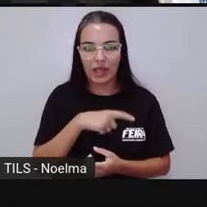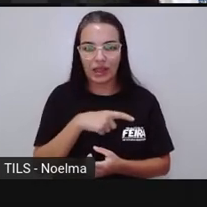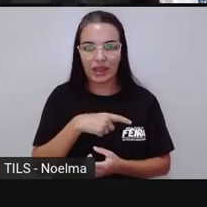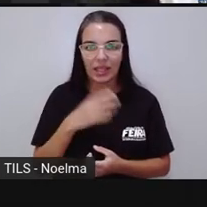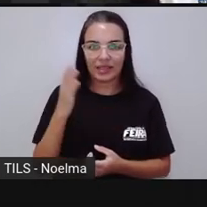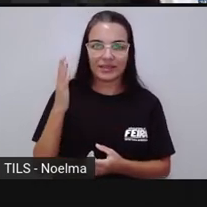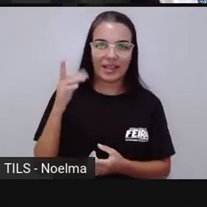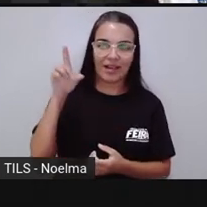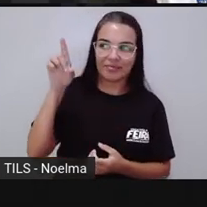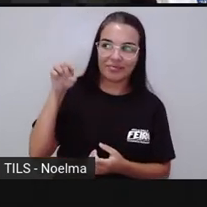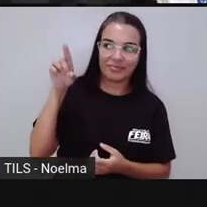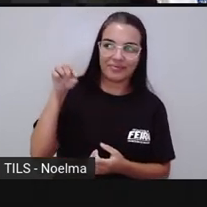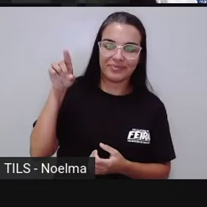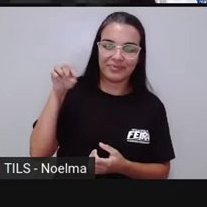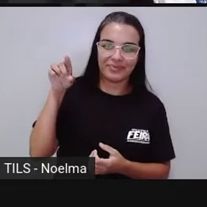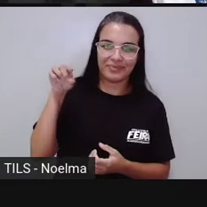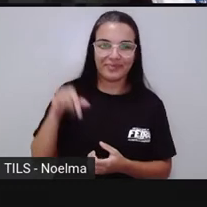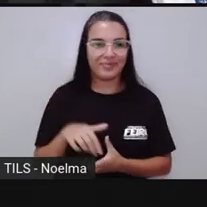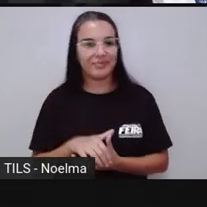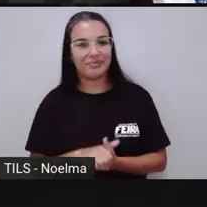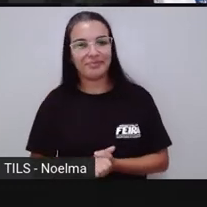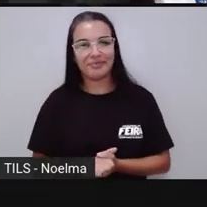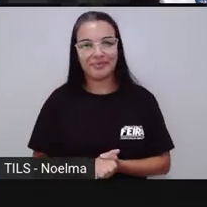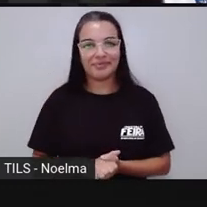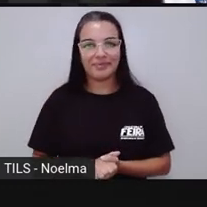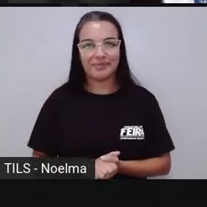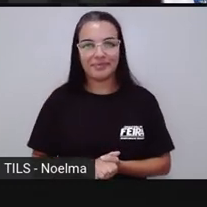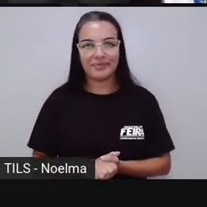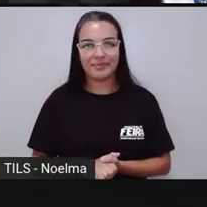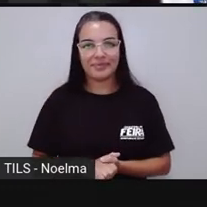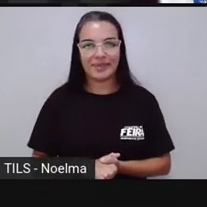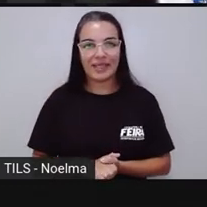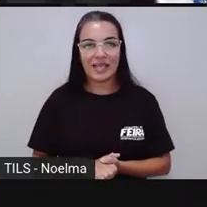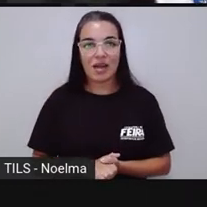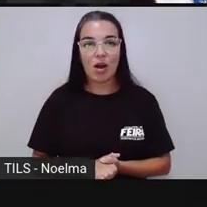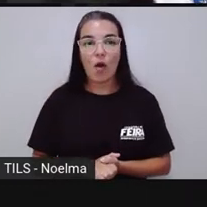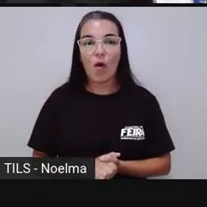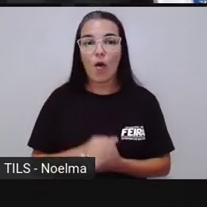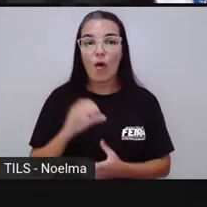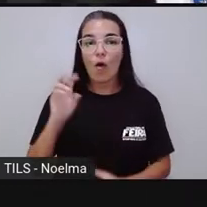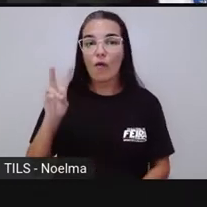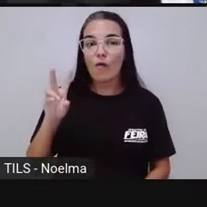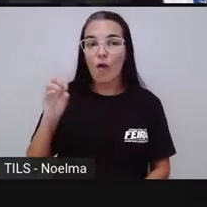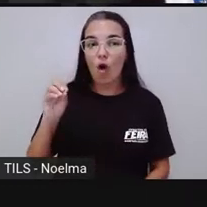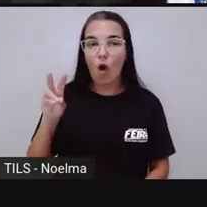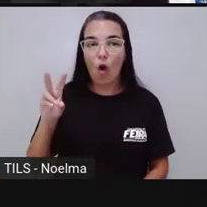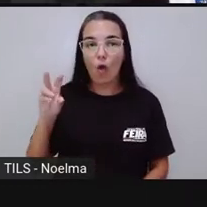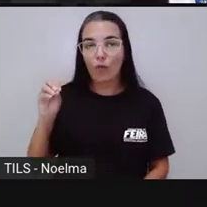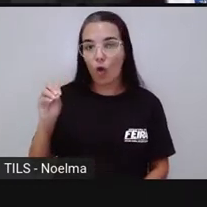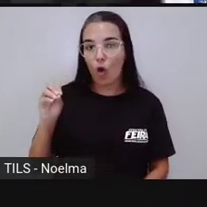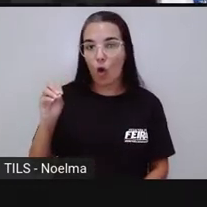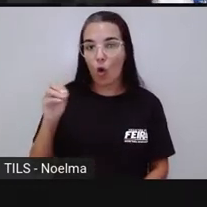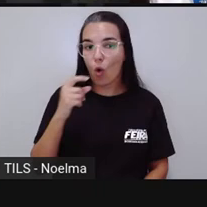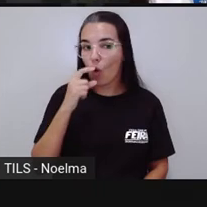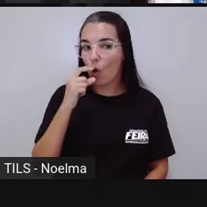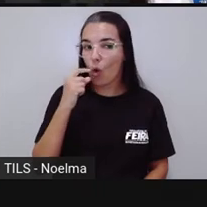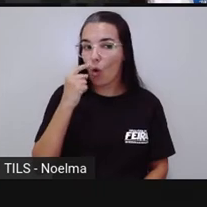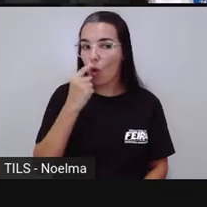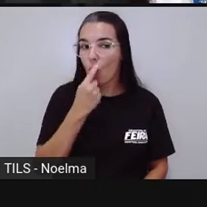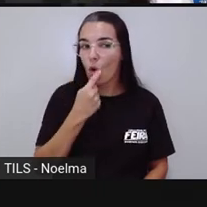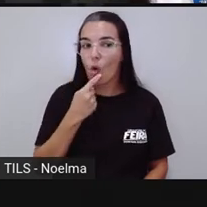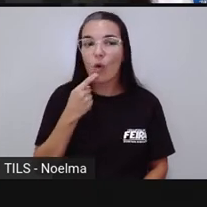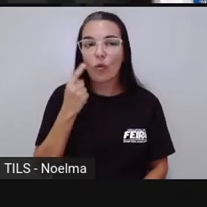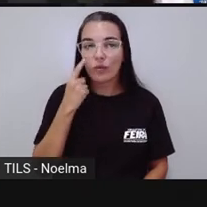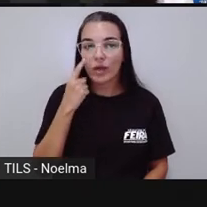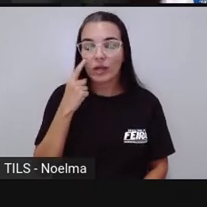vai receber o acento agudo. E quando a gente fala vovô, a gente já percebe o O com o som diferente,